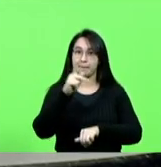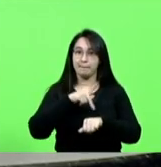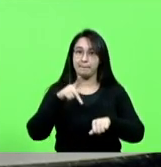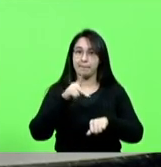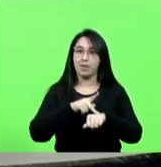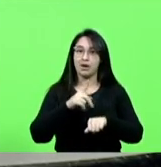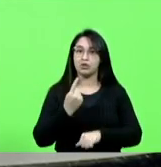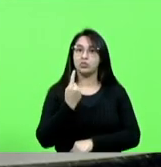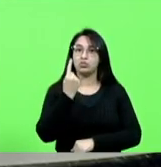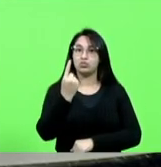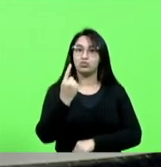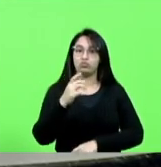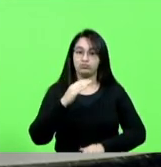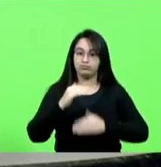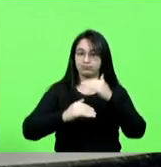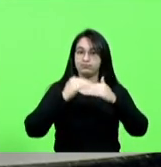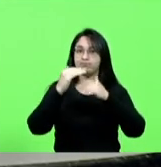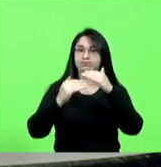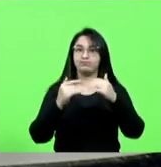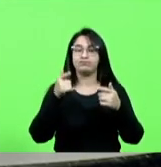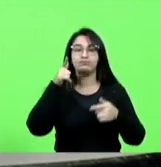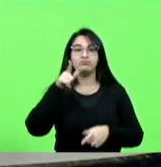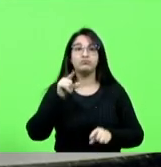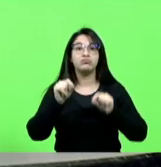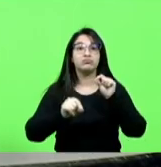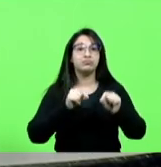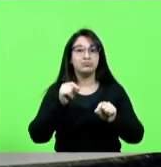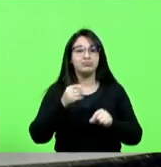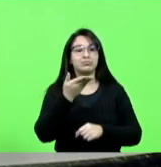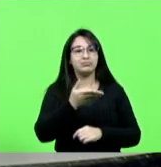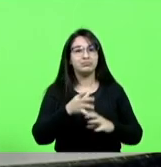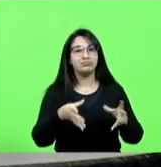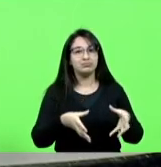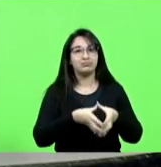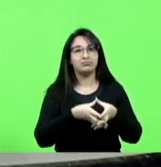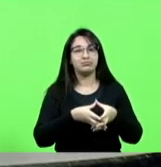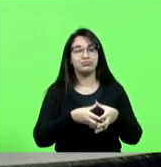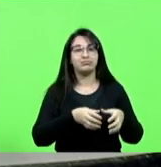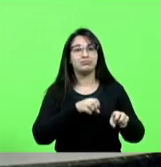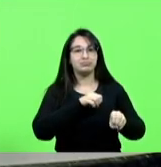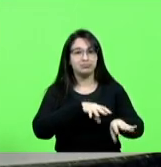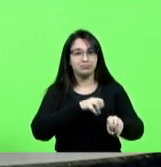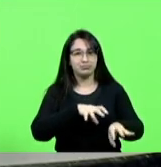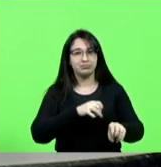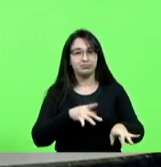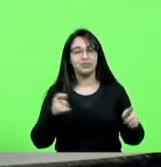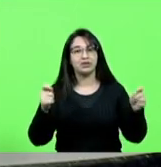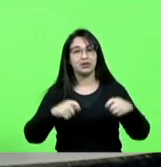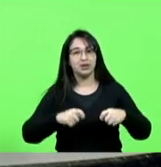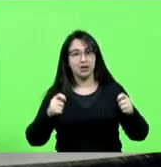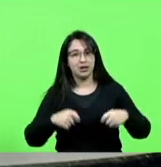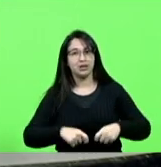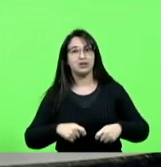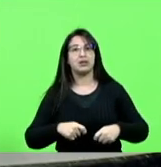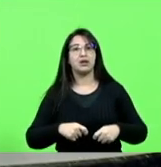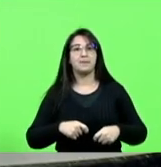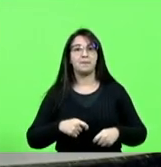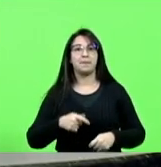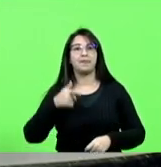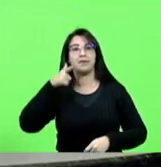que é o caminho da educação. É por meio da educação que nós teremos uma pátria